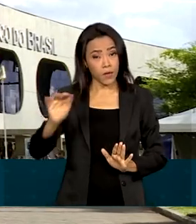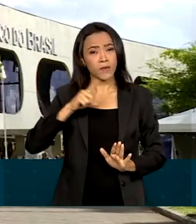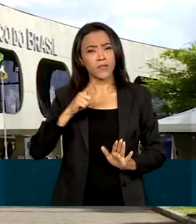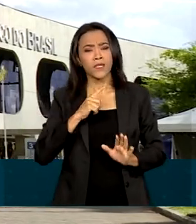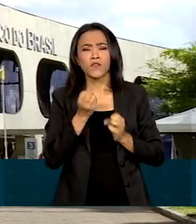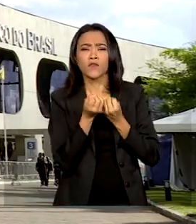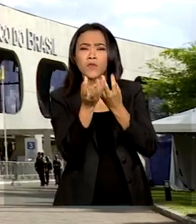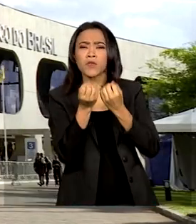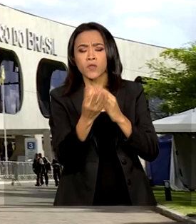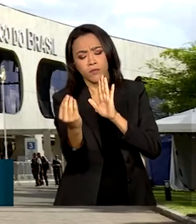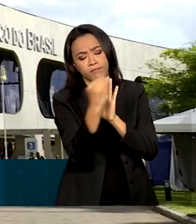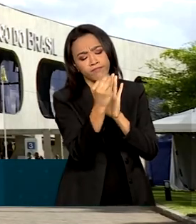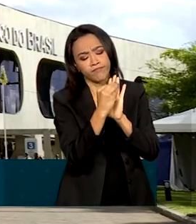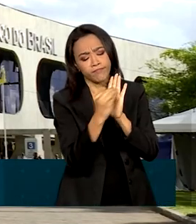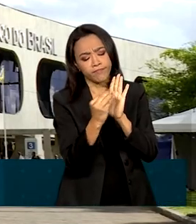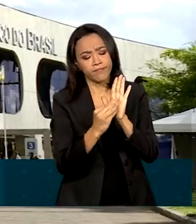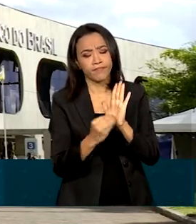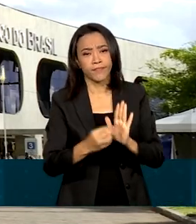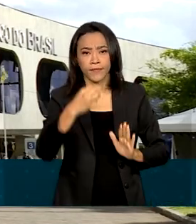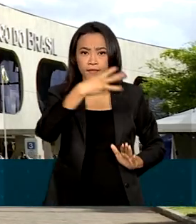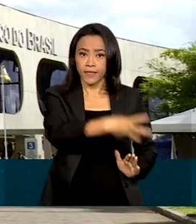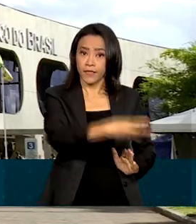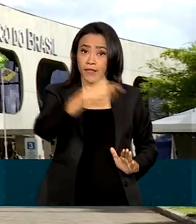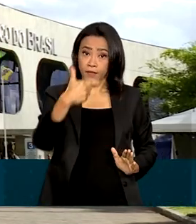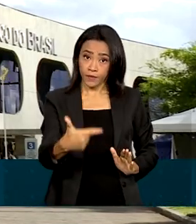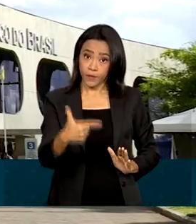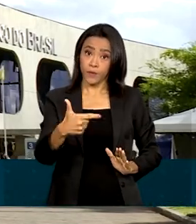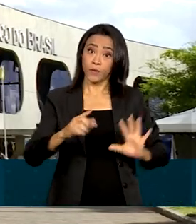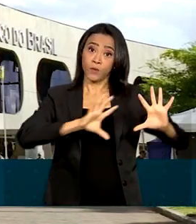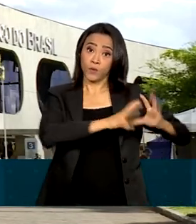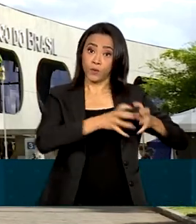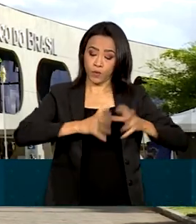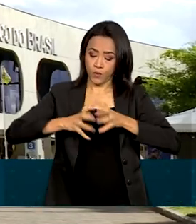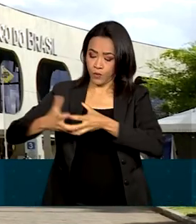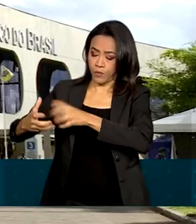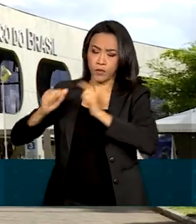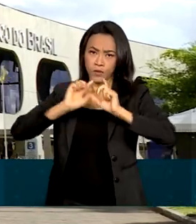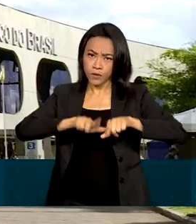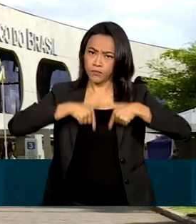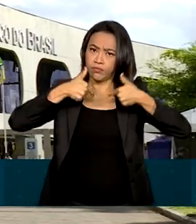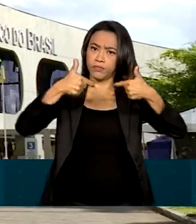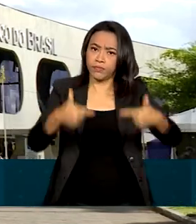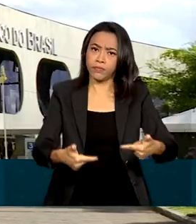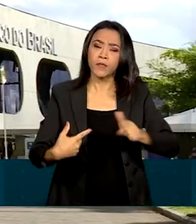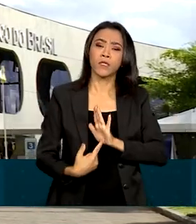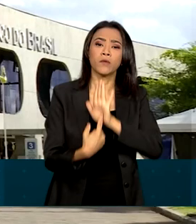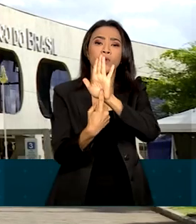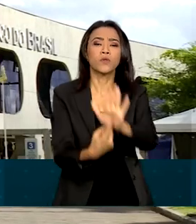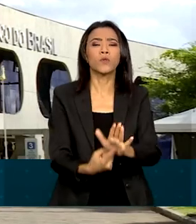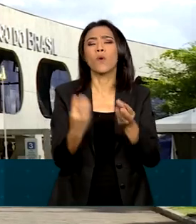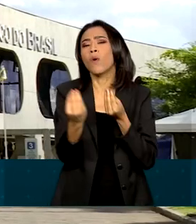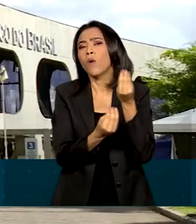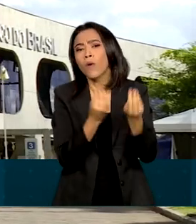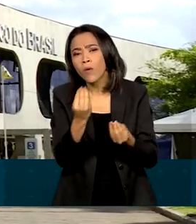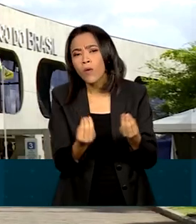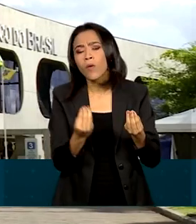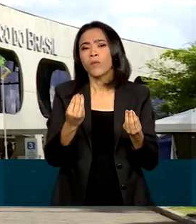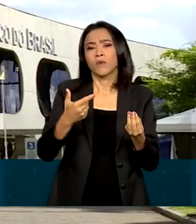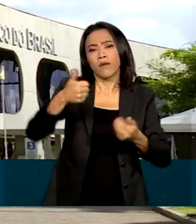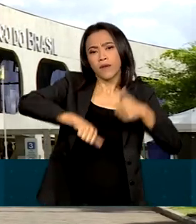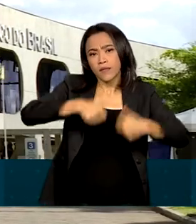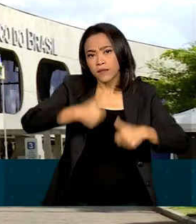informações de 32 grupos de trabalho e resultou em um diagnóstico do governo que servirá para o